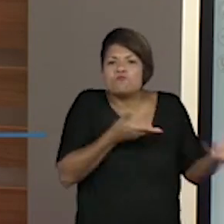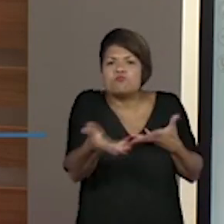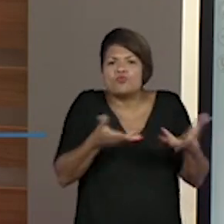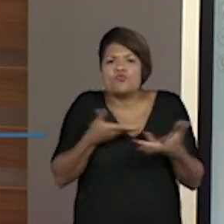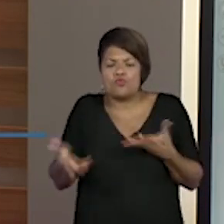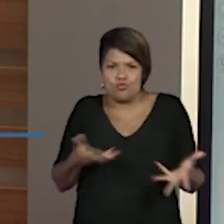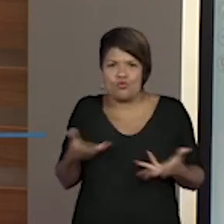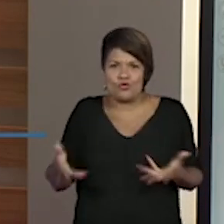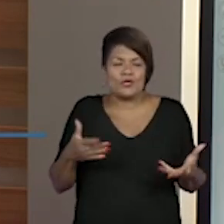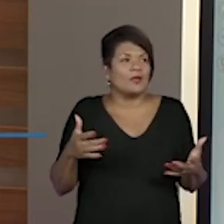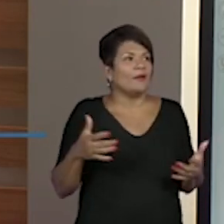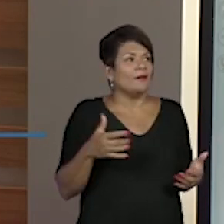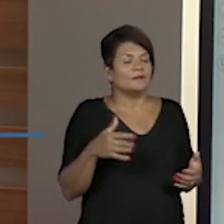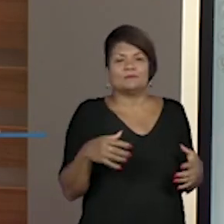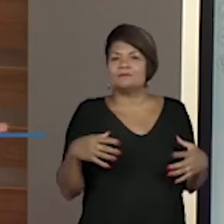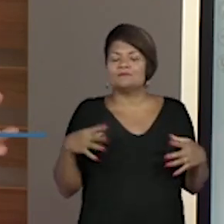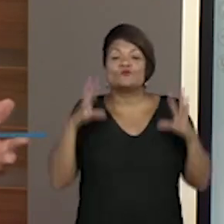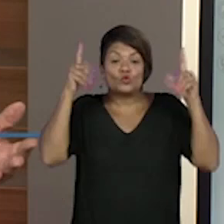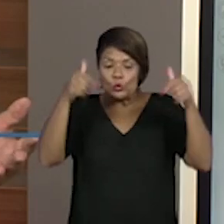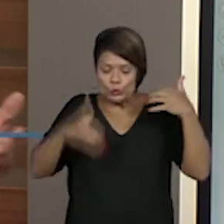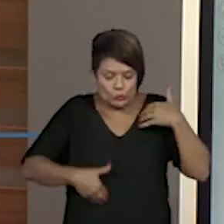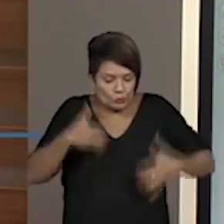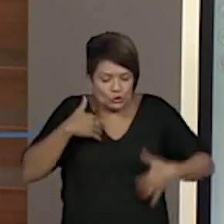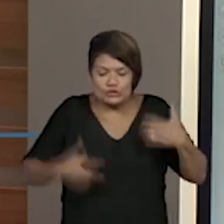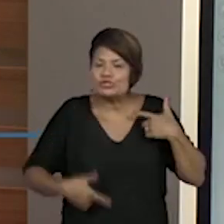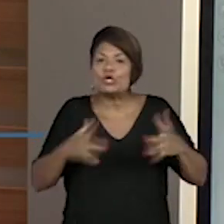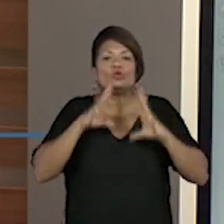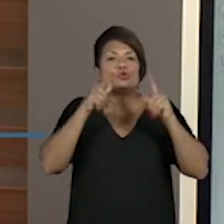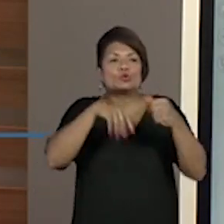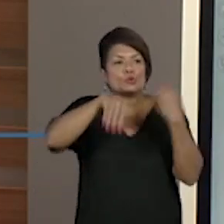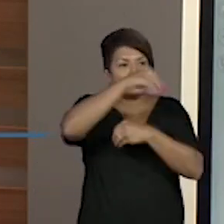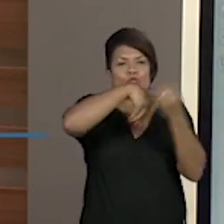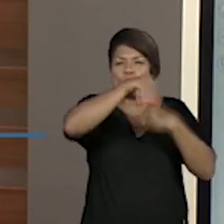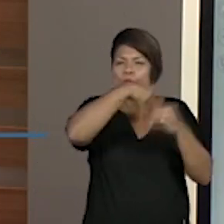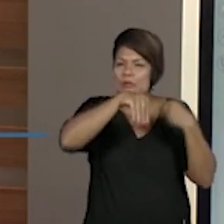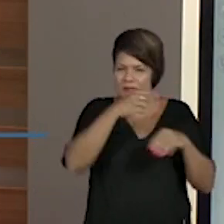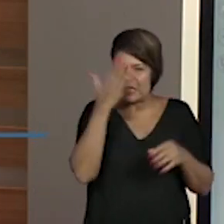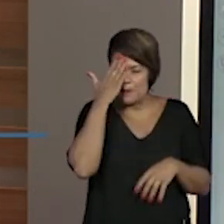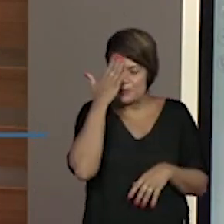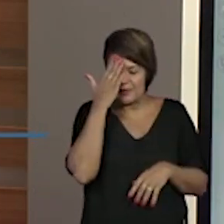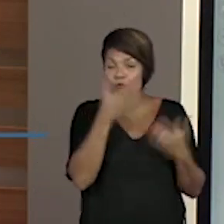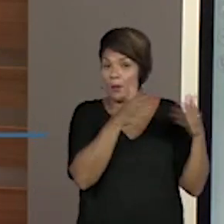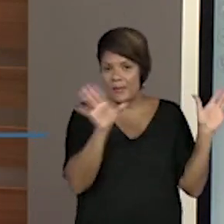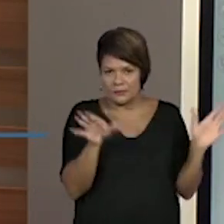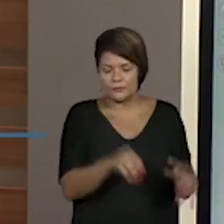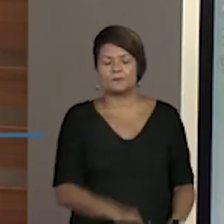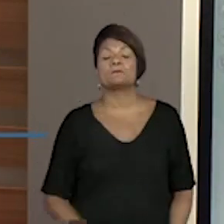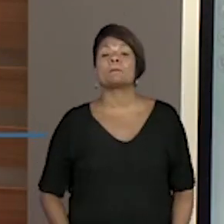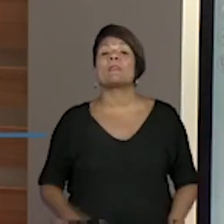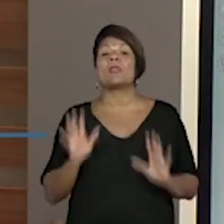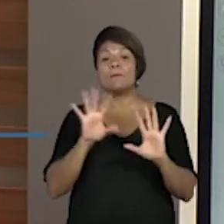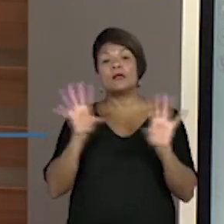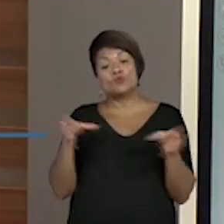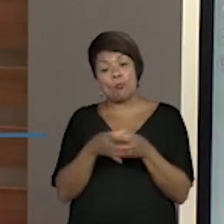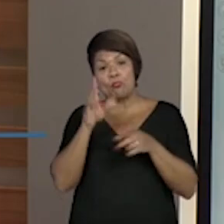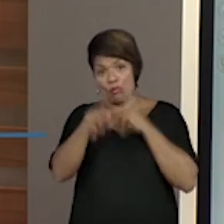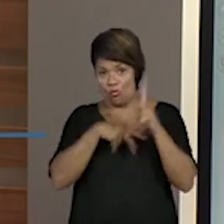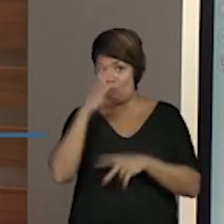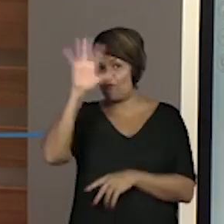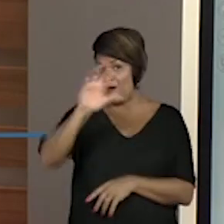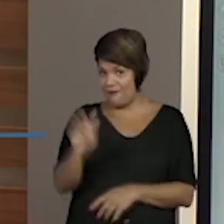tipos biológicos. E isso é muito legal no Brasil. Mas vamos falar aqui do povo africano. O povo africano realmente teve